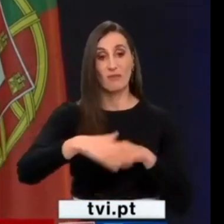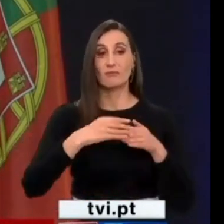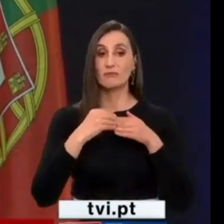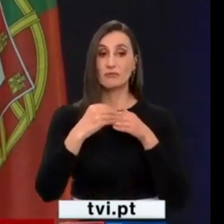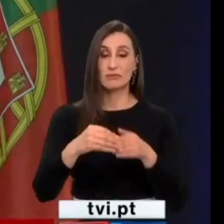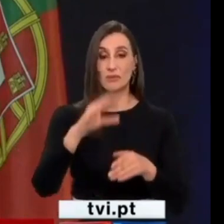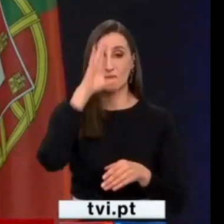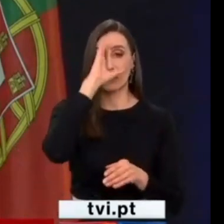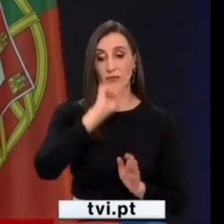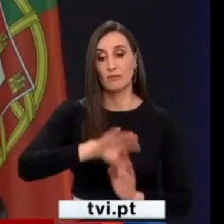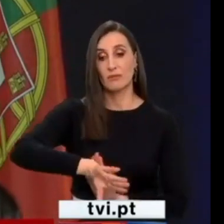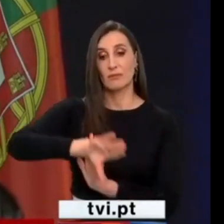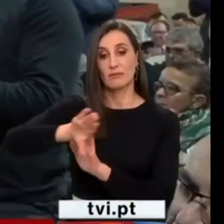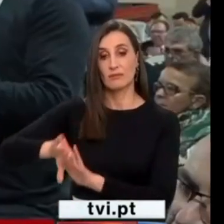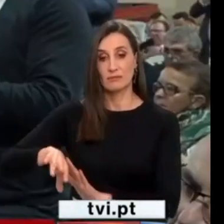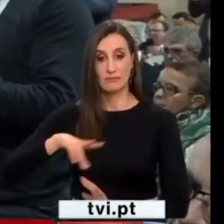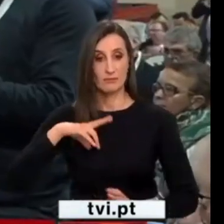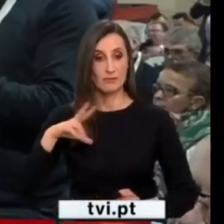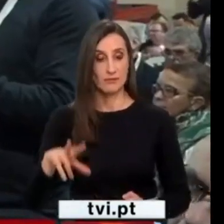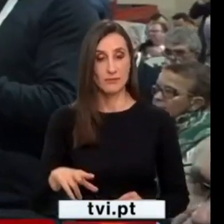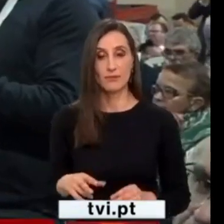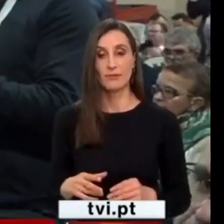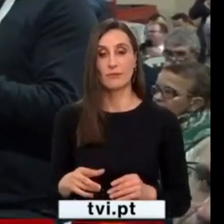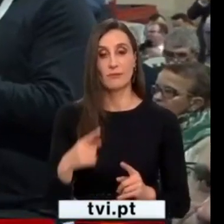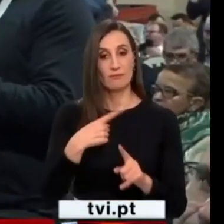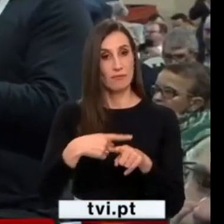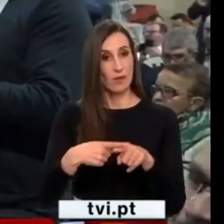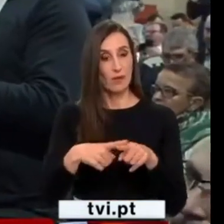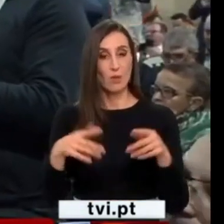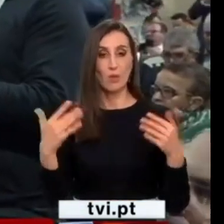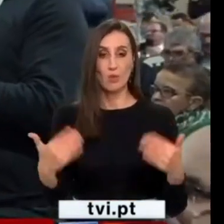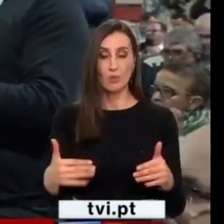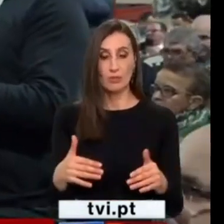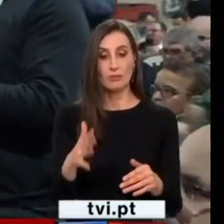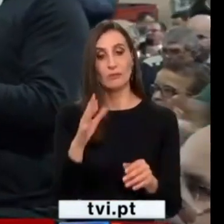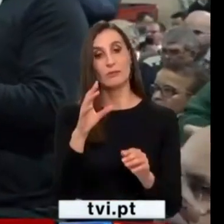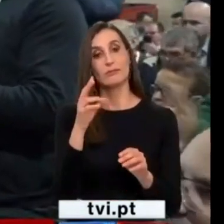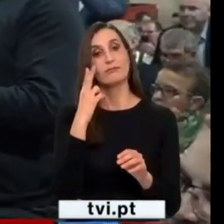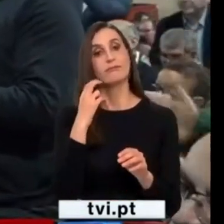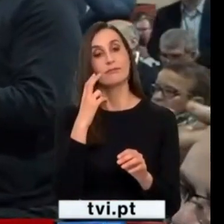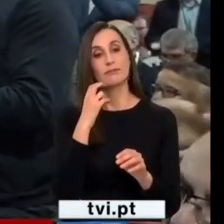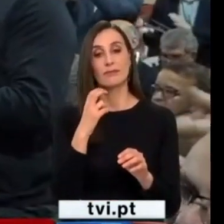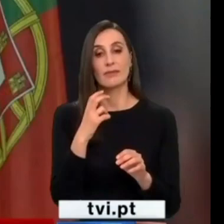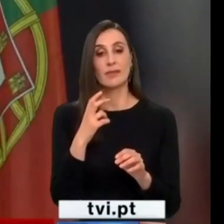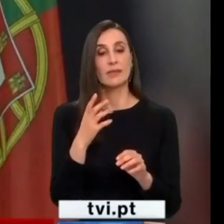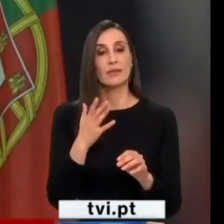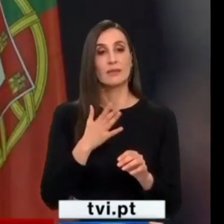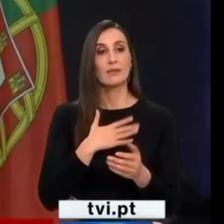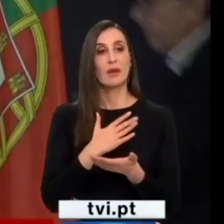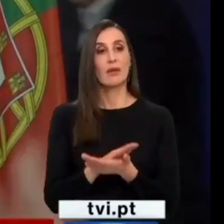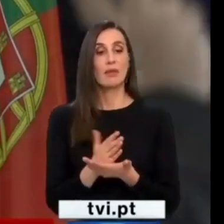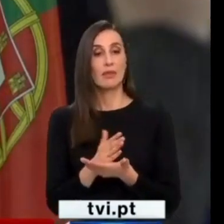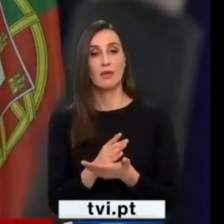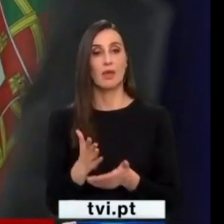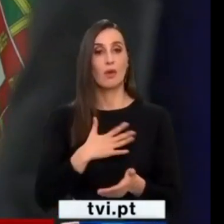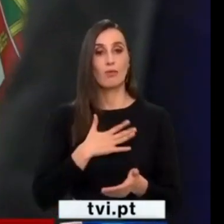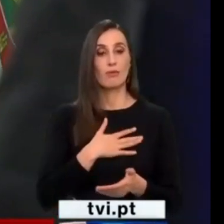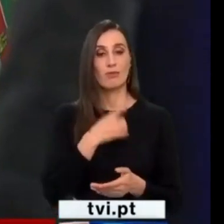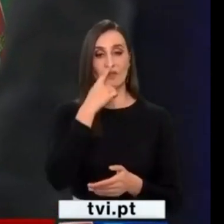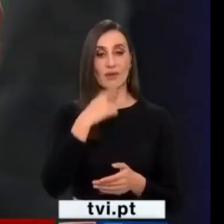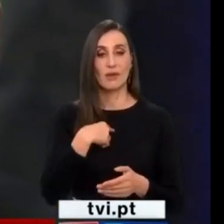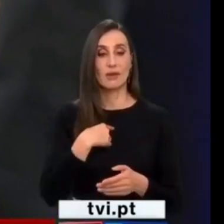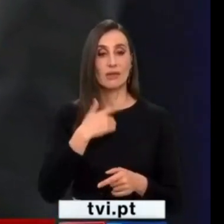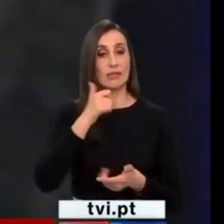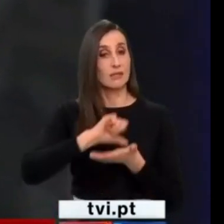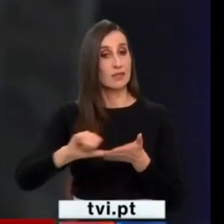um governo de direita em Portugal. A ambição é muita e André Ventura promete não vacilar, não falhar e não se